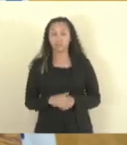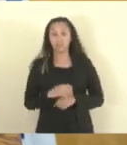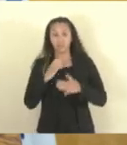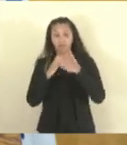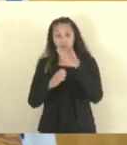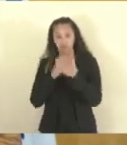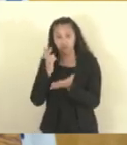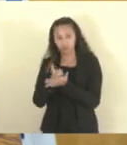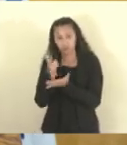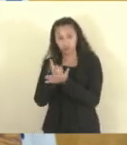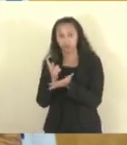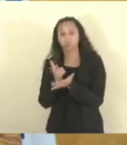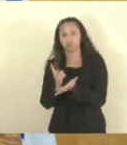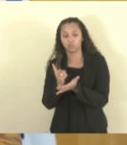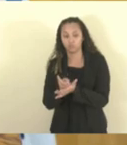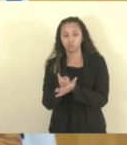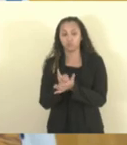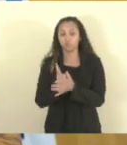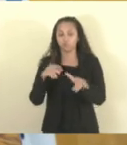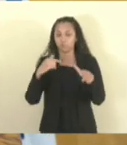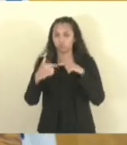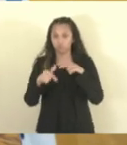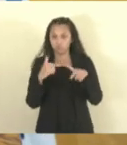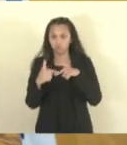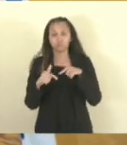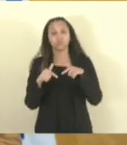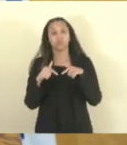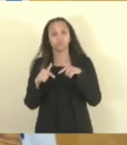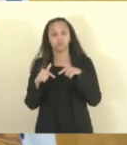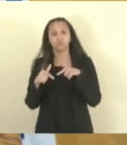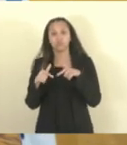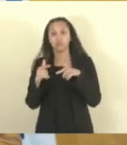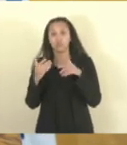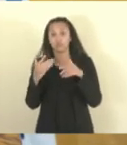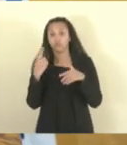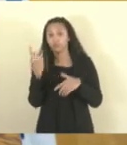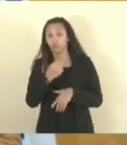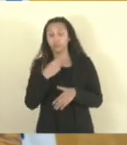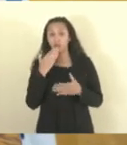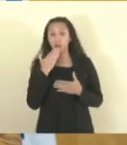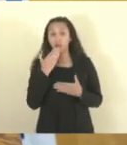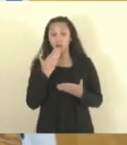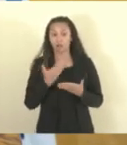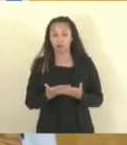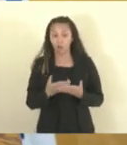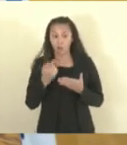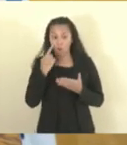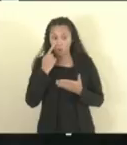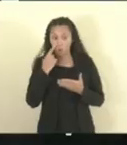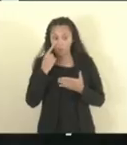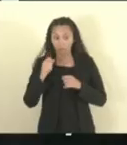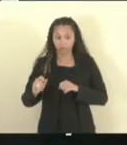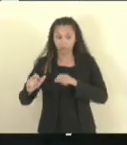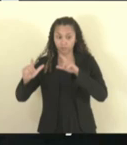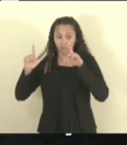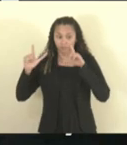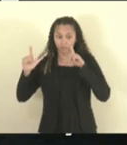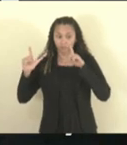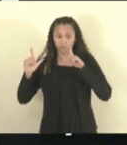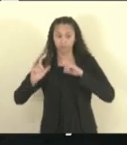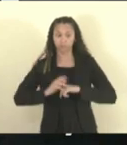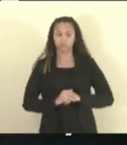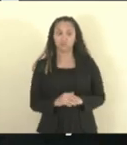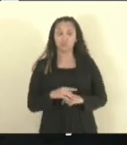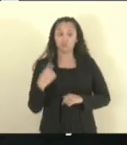continua exercendo as atividades, e pasmem, coloca na tela, por favor, a tela 1. E